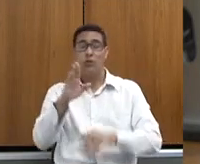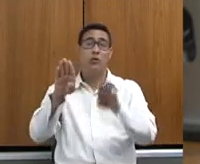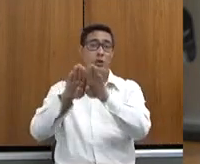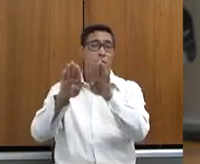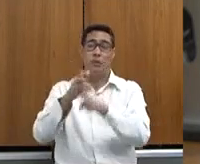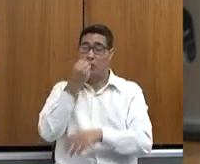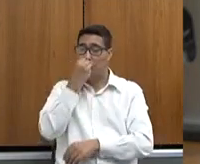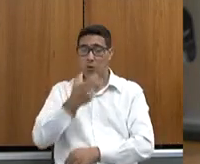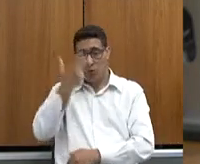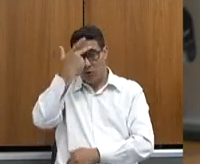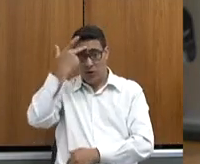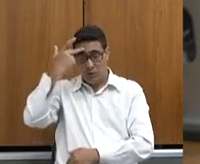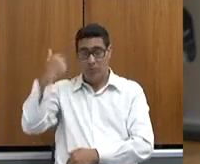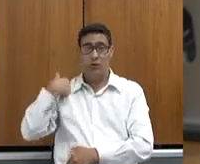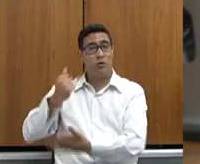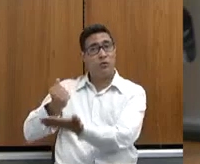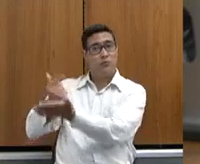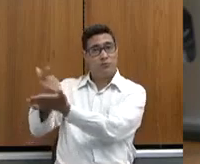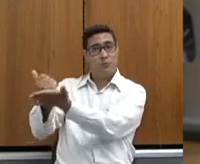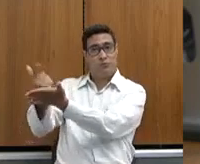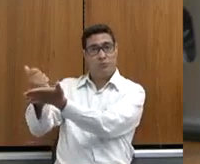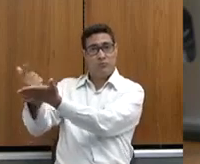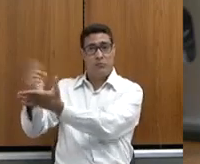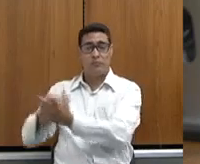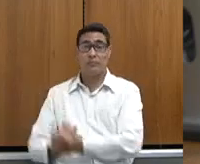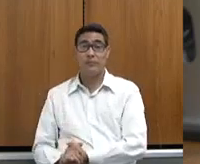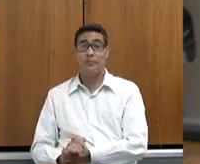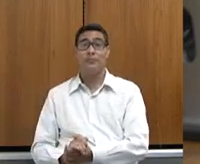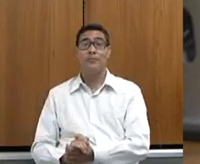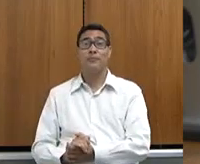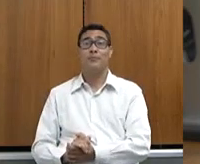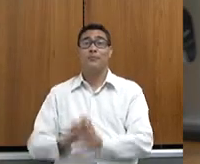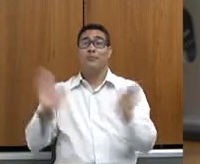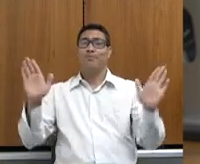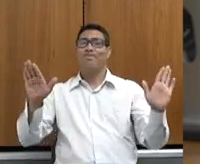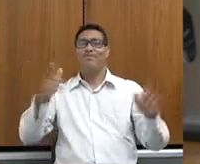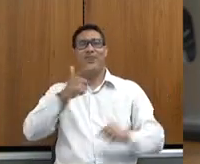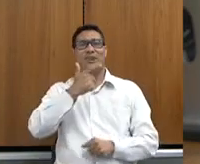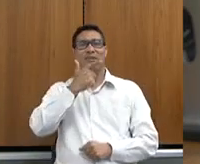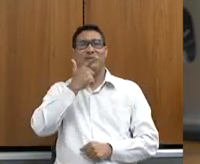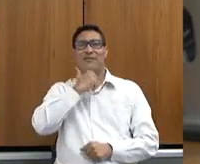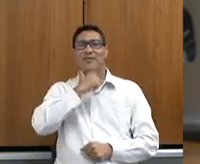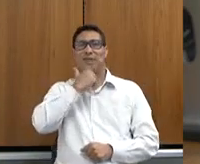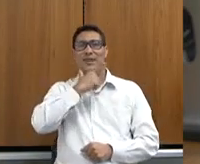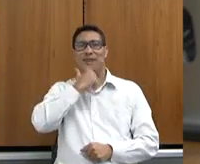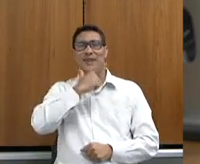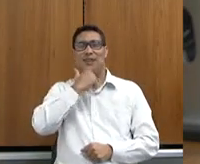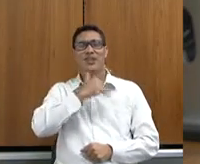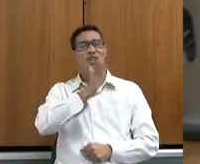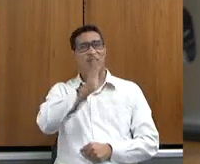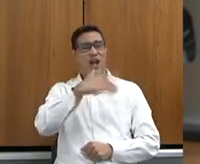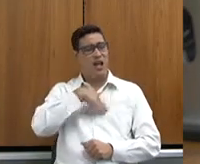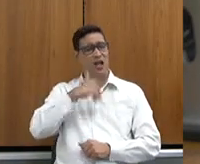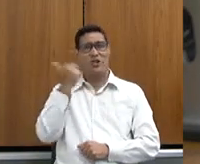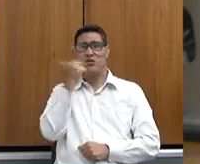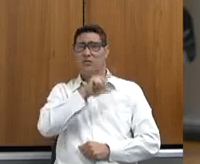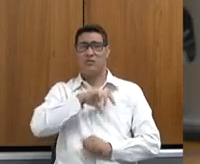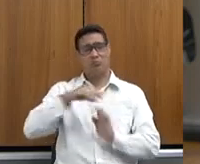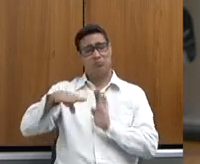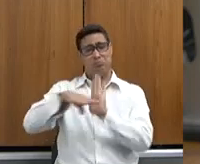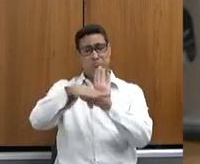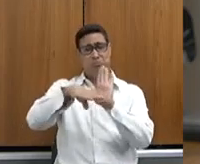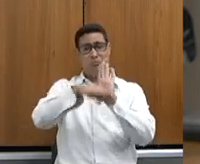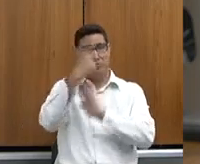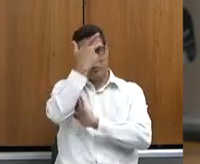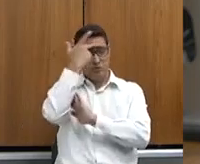tomar café de qualidade. Do queijo nem se fala, tantas pessoas, já que aumentou sua renda, melhorou aí a sua